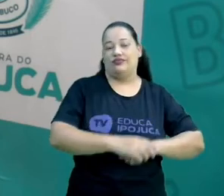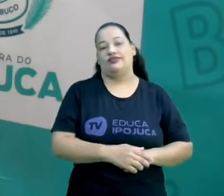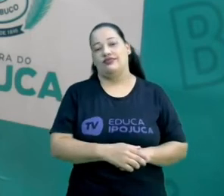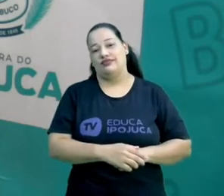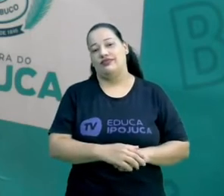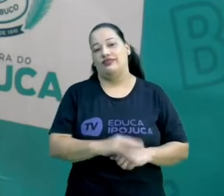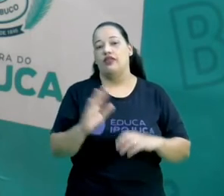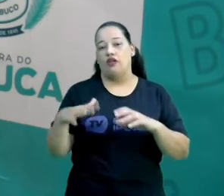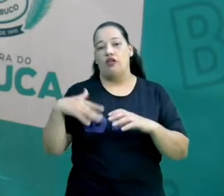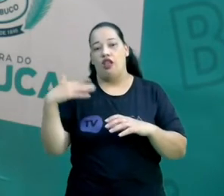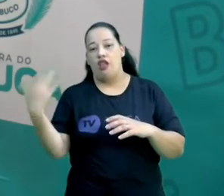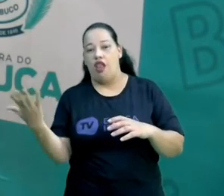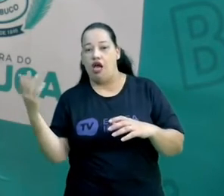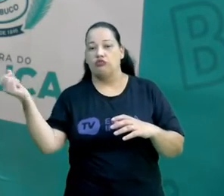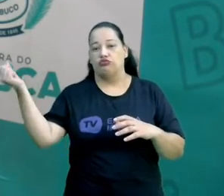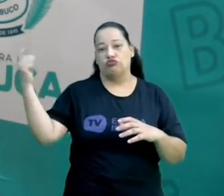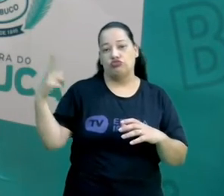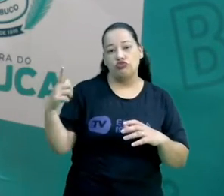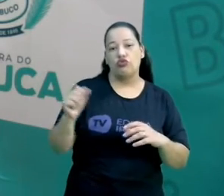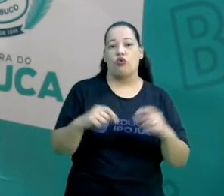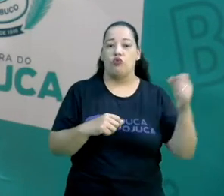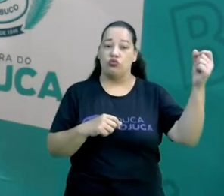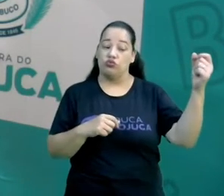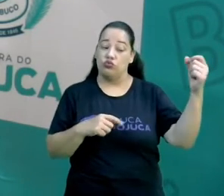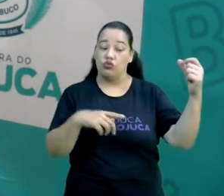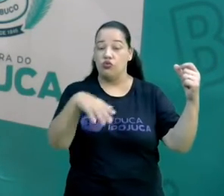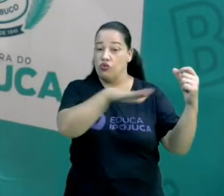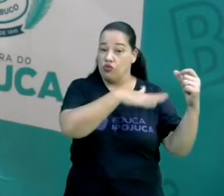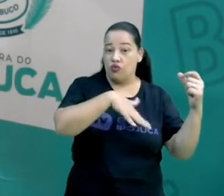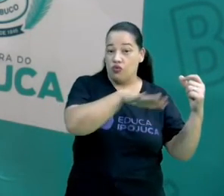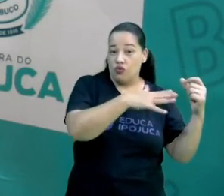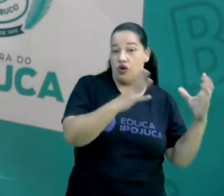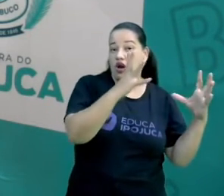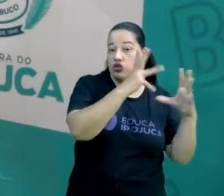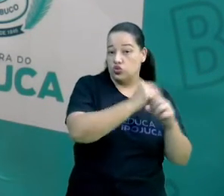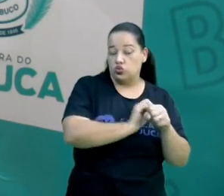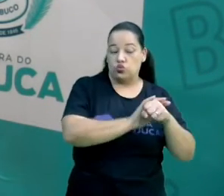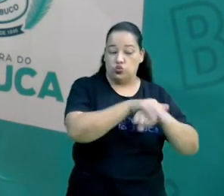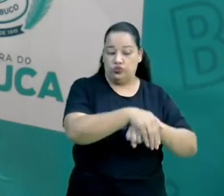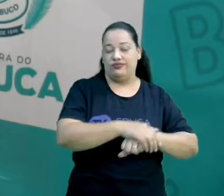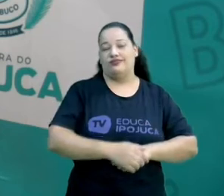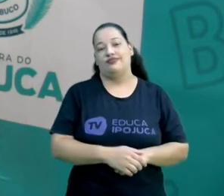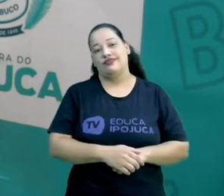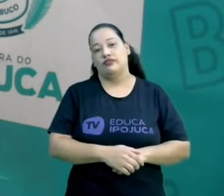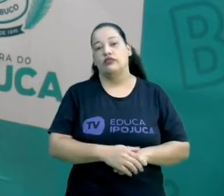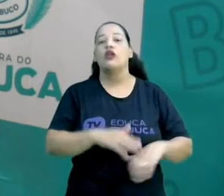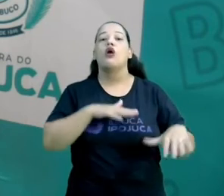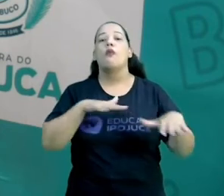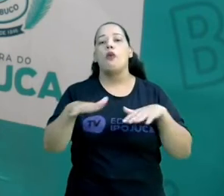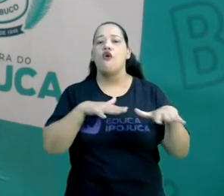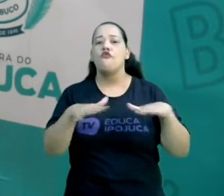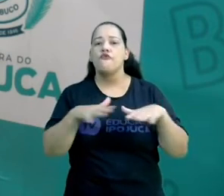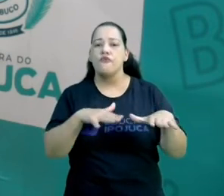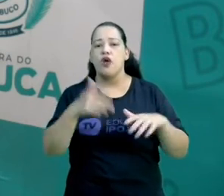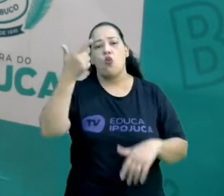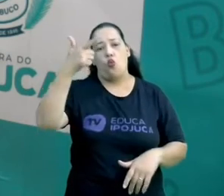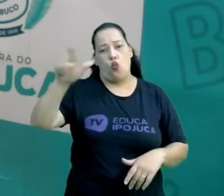parte não iluminada. O outro movimento que a gente tem é o movimento de